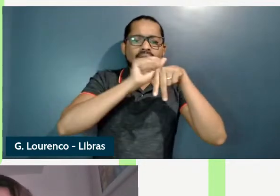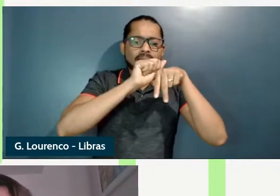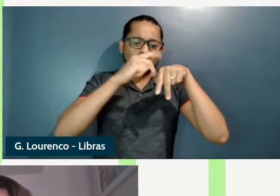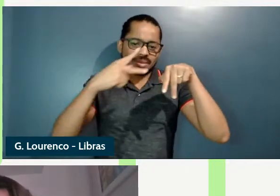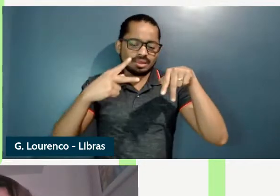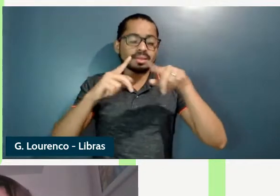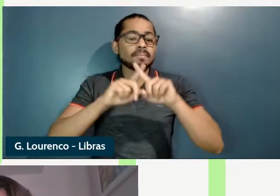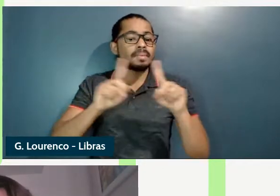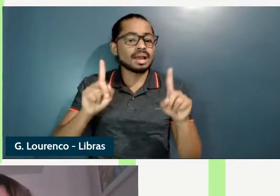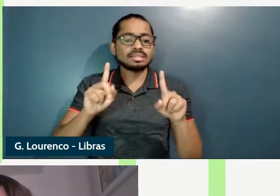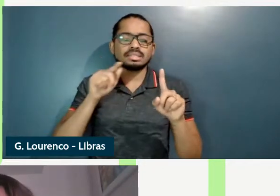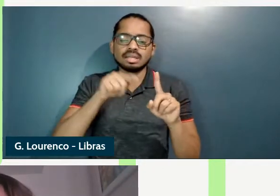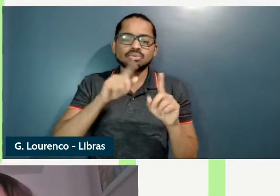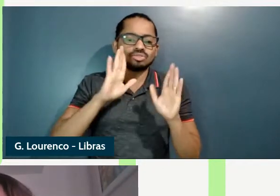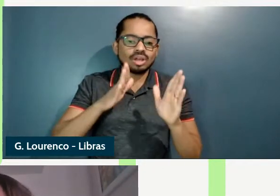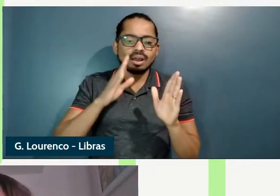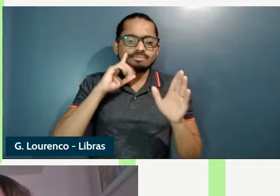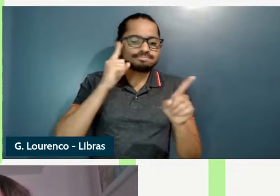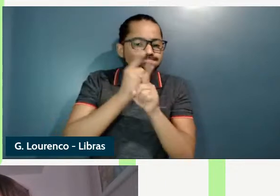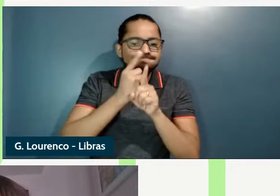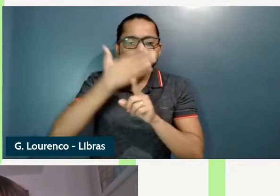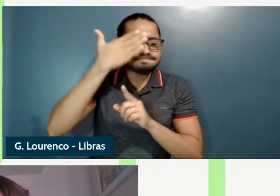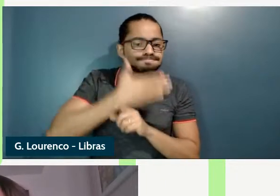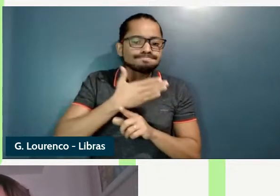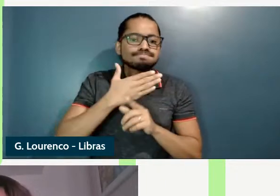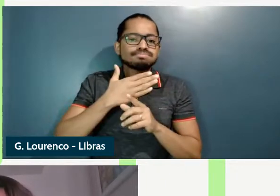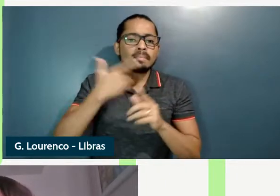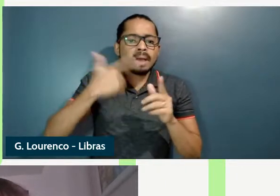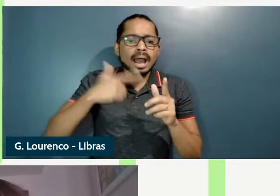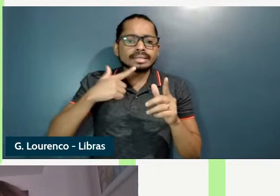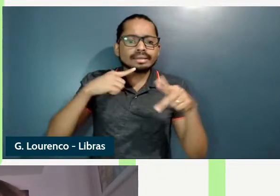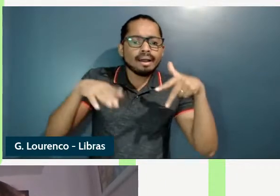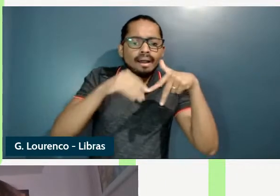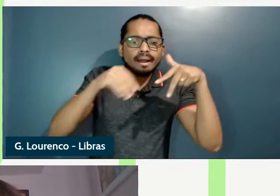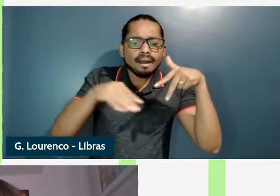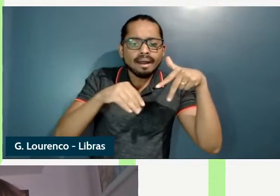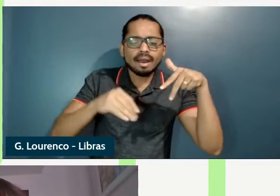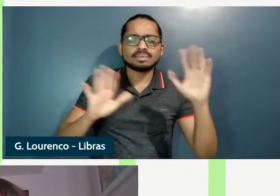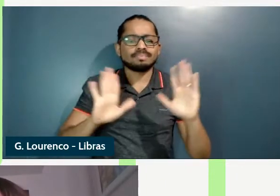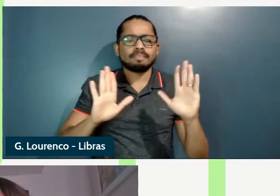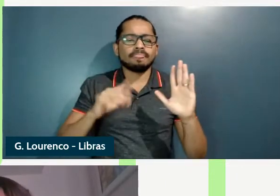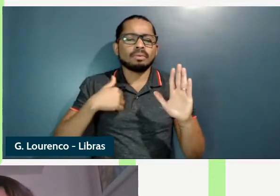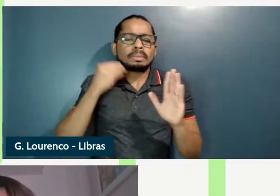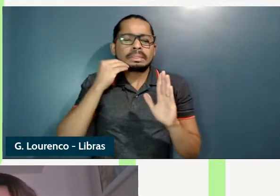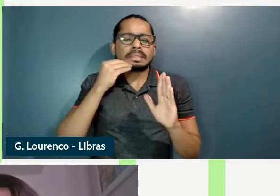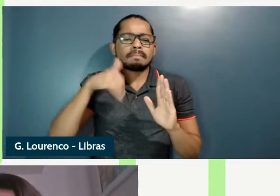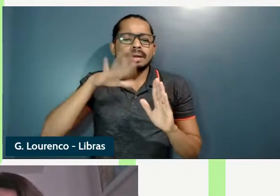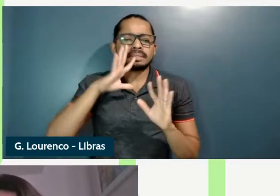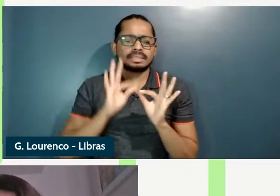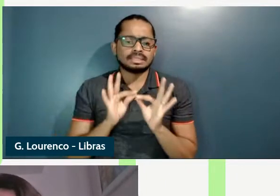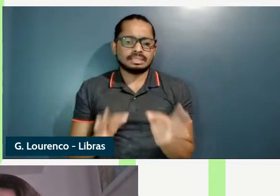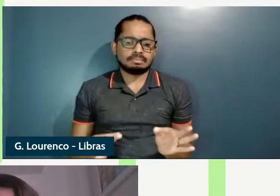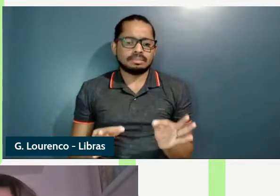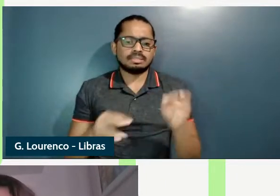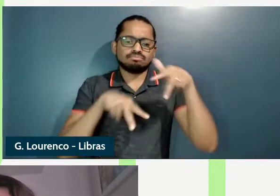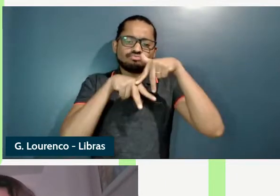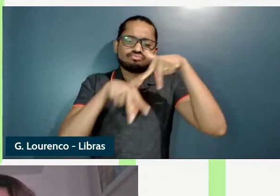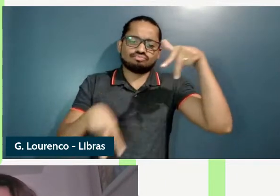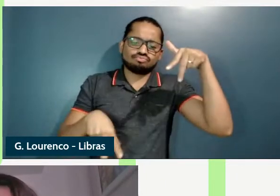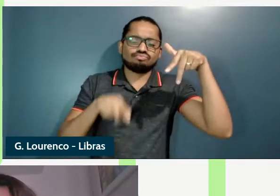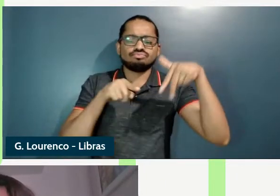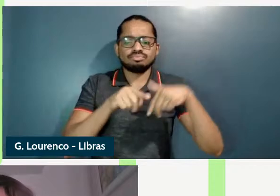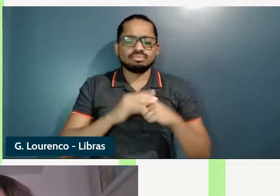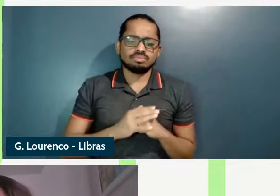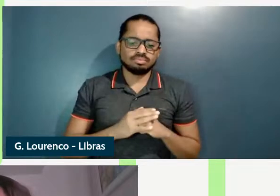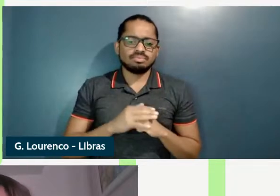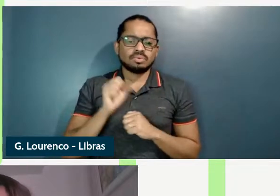evidências de que teria alguma estrutura a mais a gente acabou optando por uma small clause um pouco mais simples uma